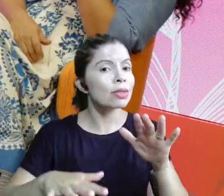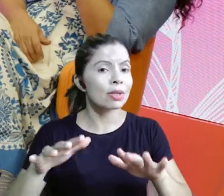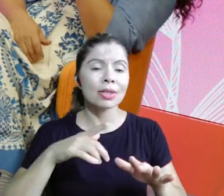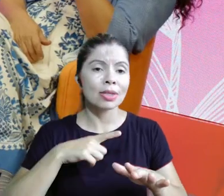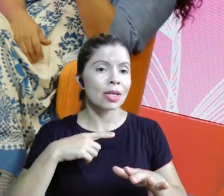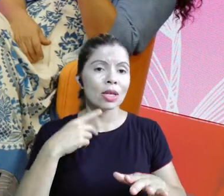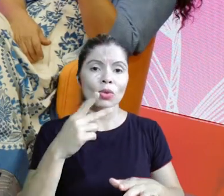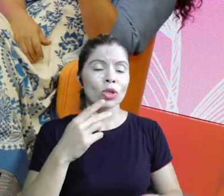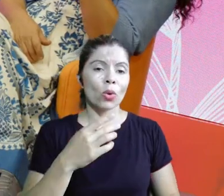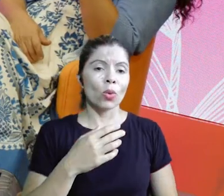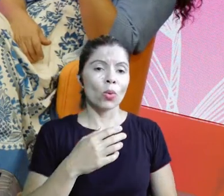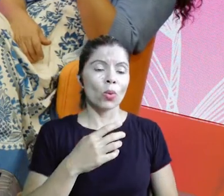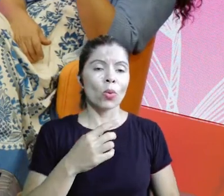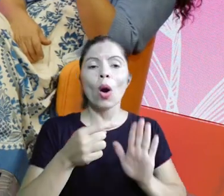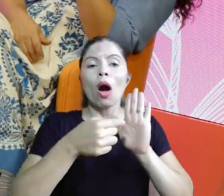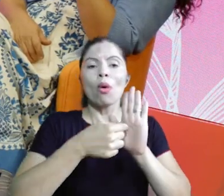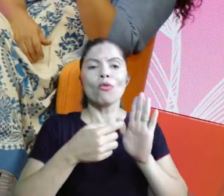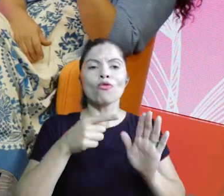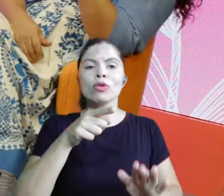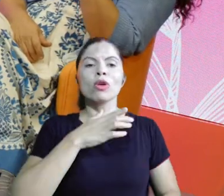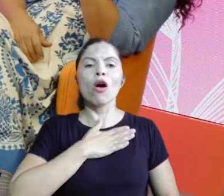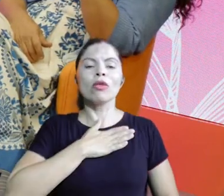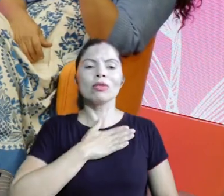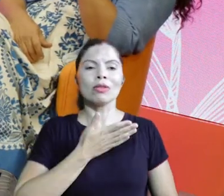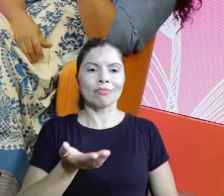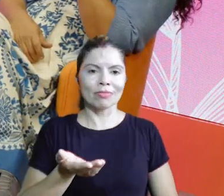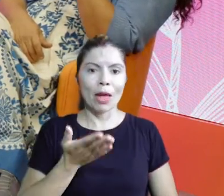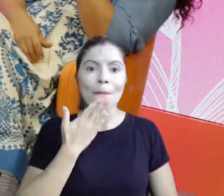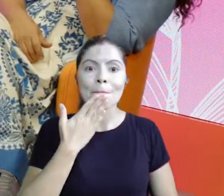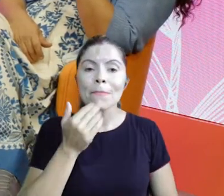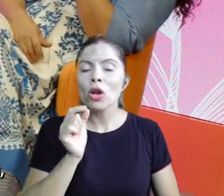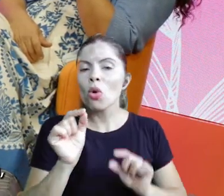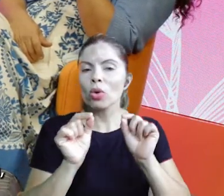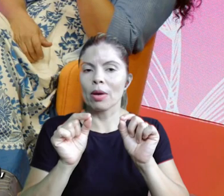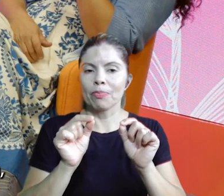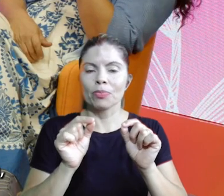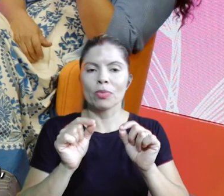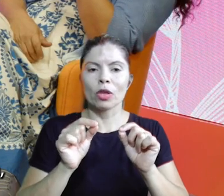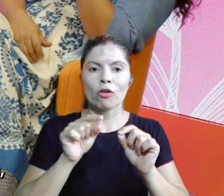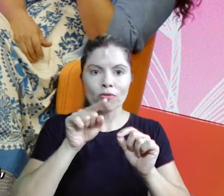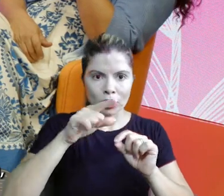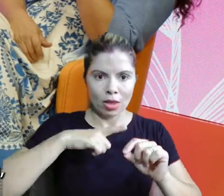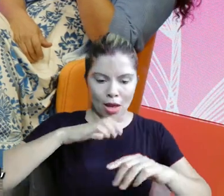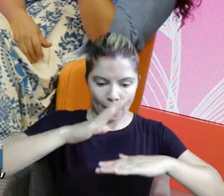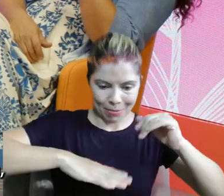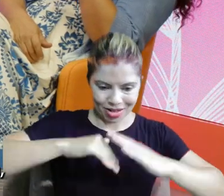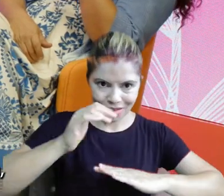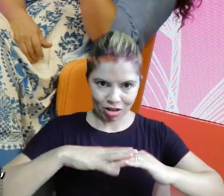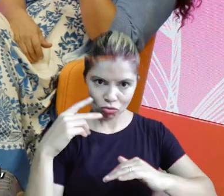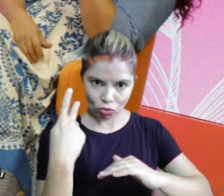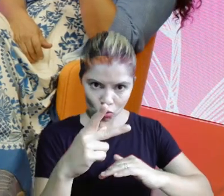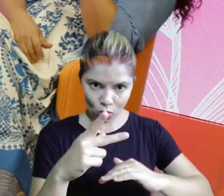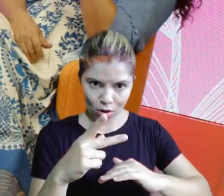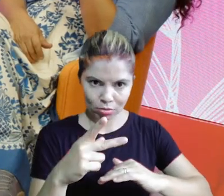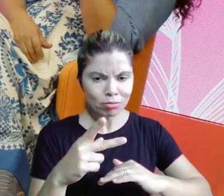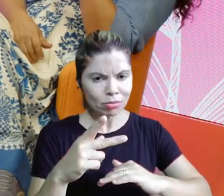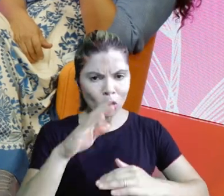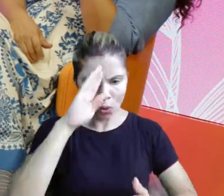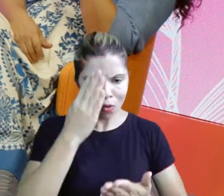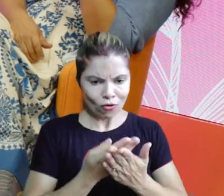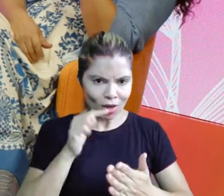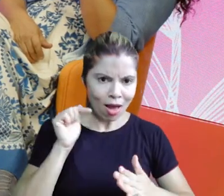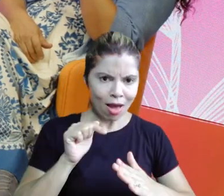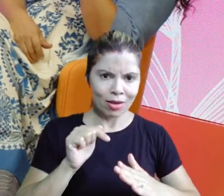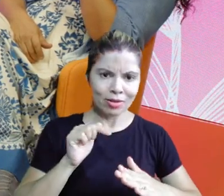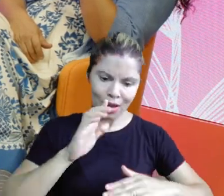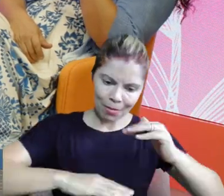que você faz é muito mais fácil você vender algo na qual você domina que você convive que você acredita do